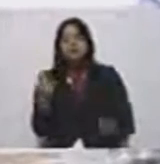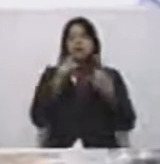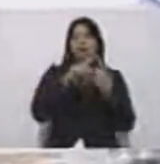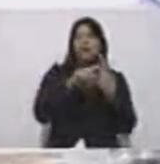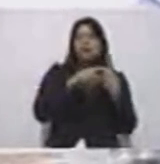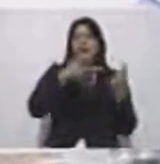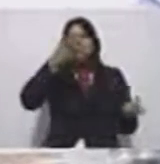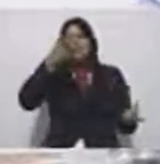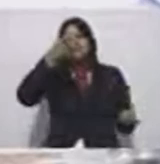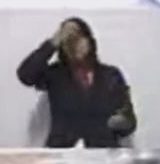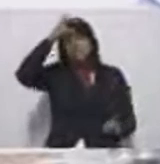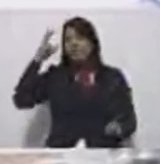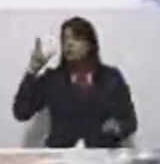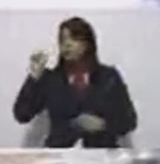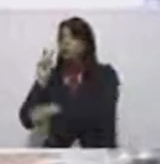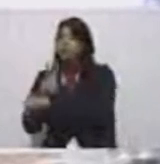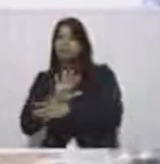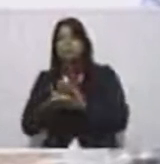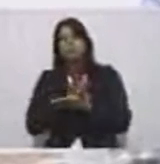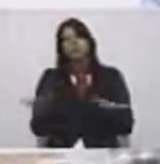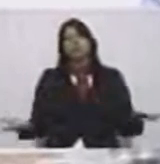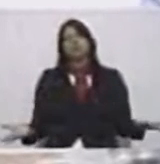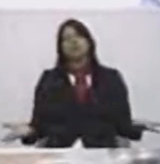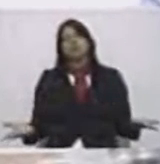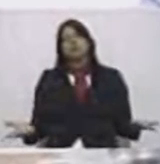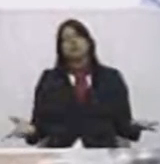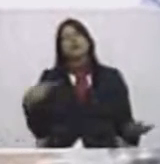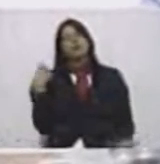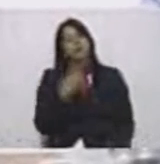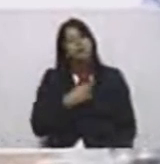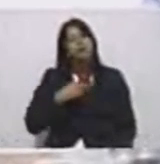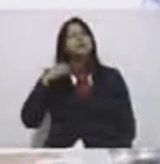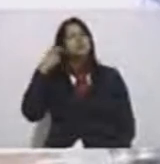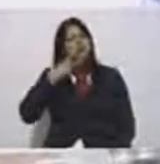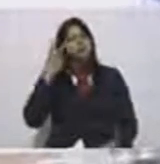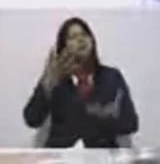cumpriu e o povo que ele defende, continuar defendendo os interesses do povo.